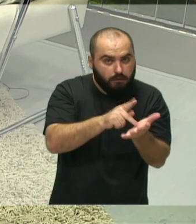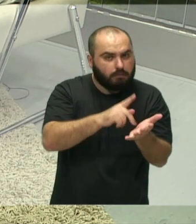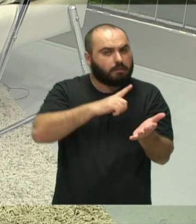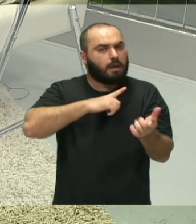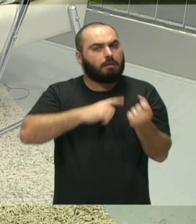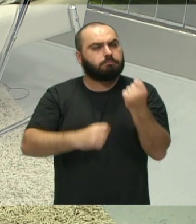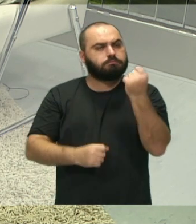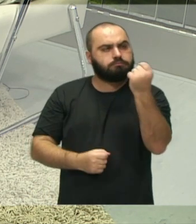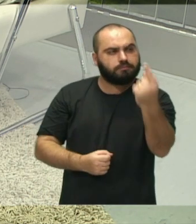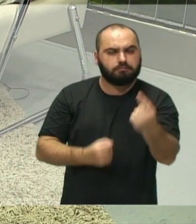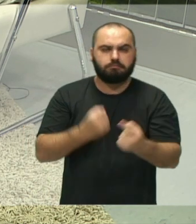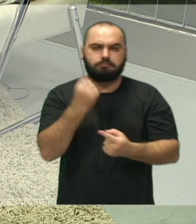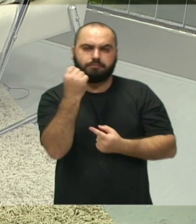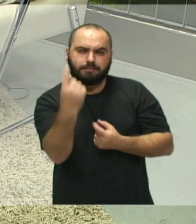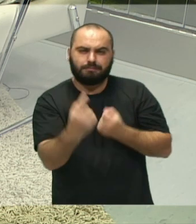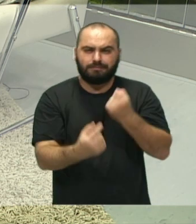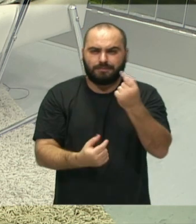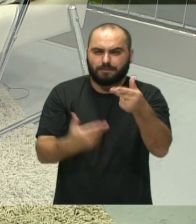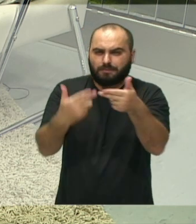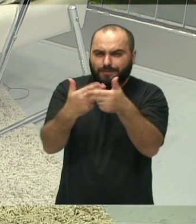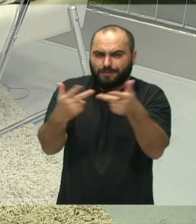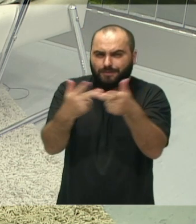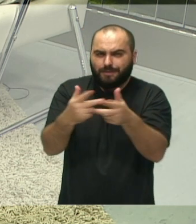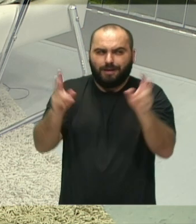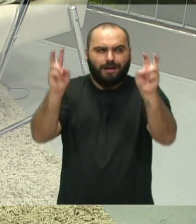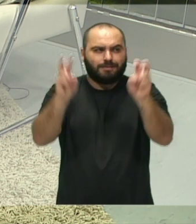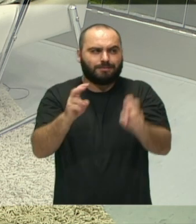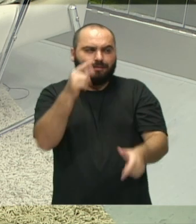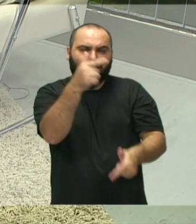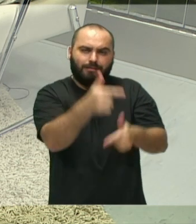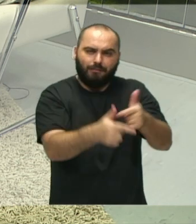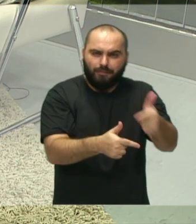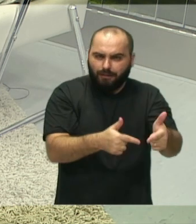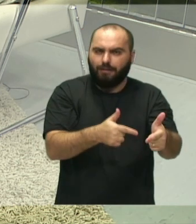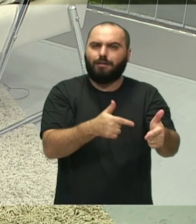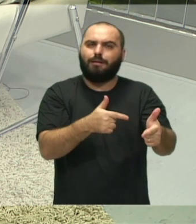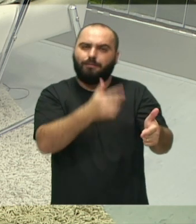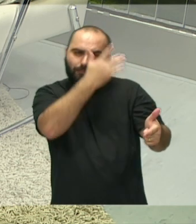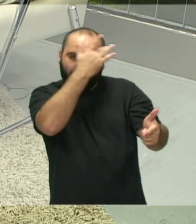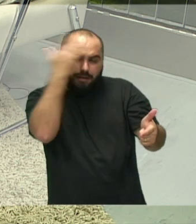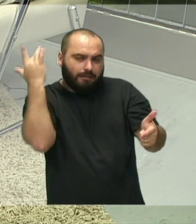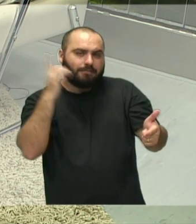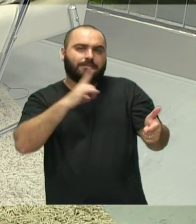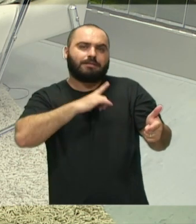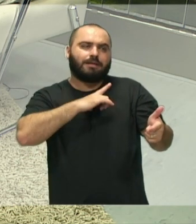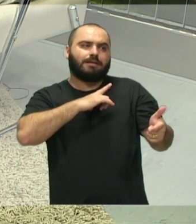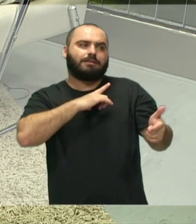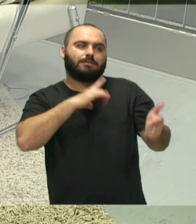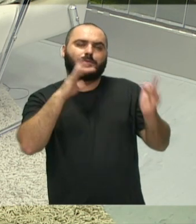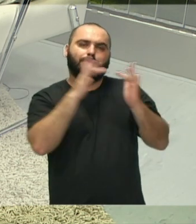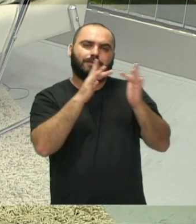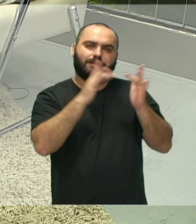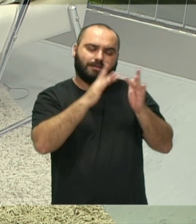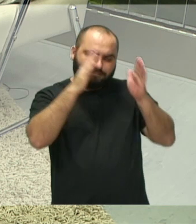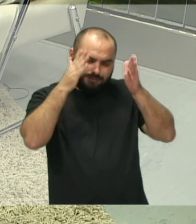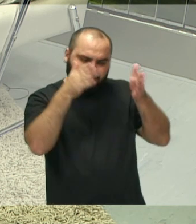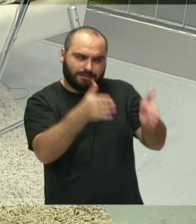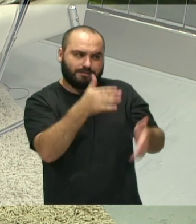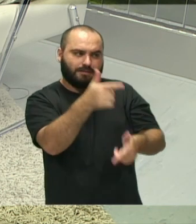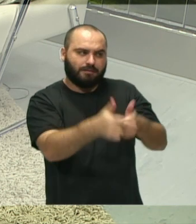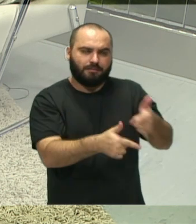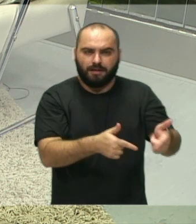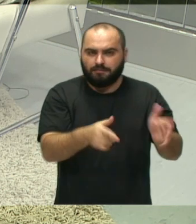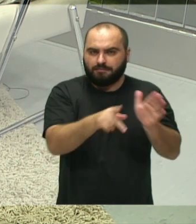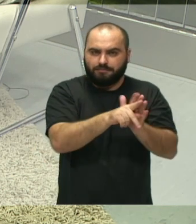dilemas entre a questão do trabalho das pessoas que vivem com o transporte movido pela tração animal, mas